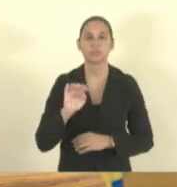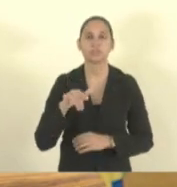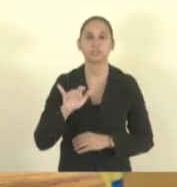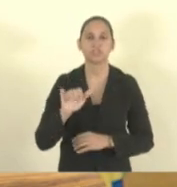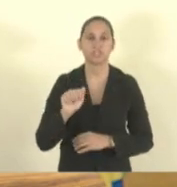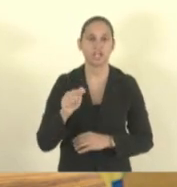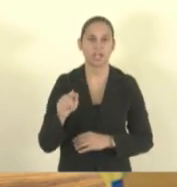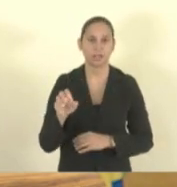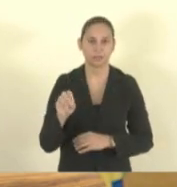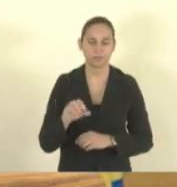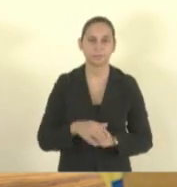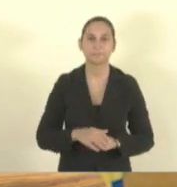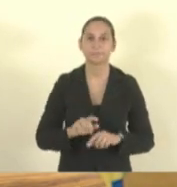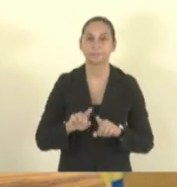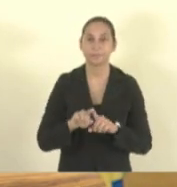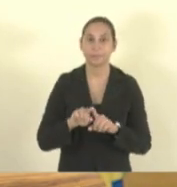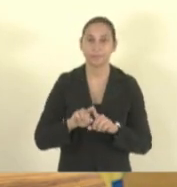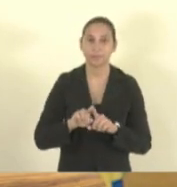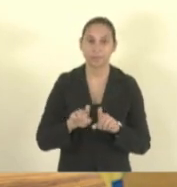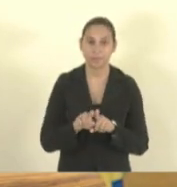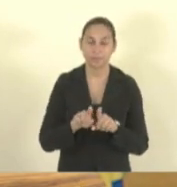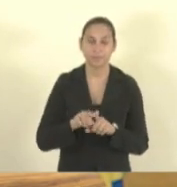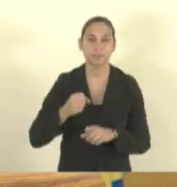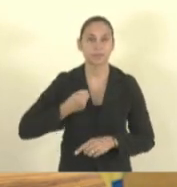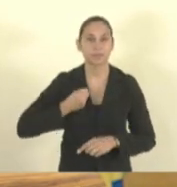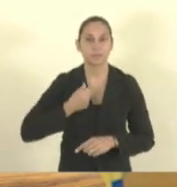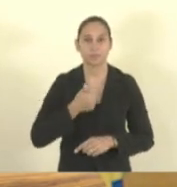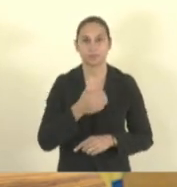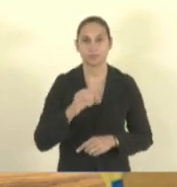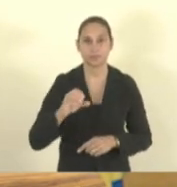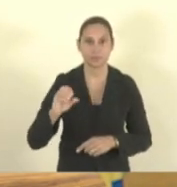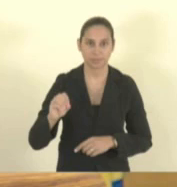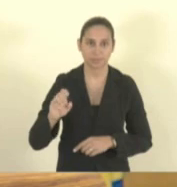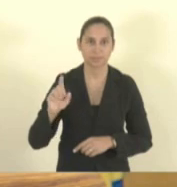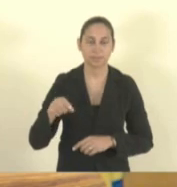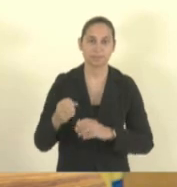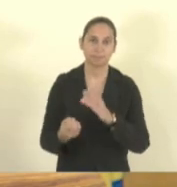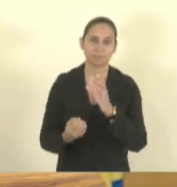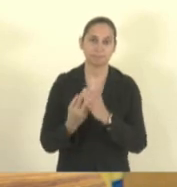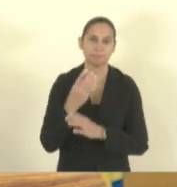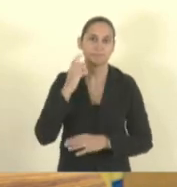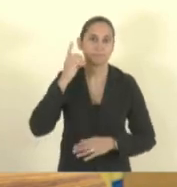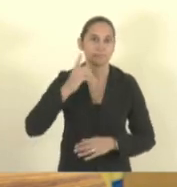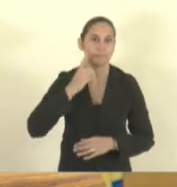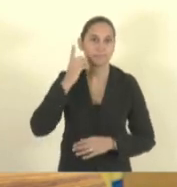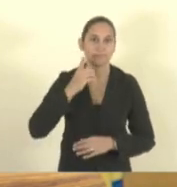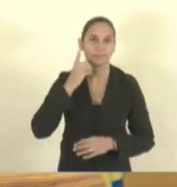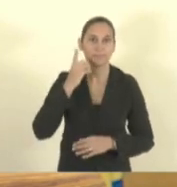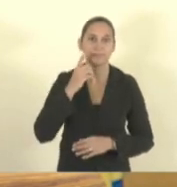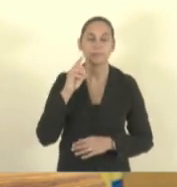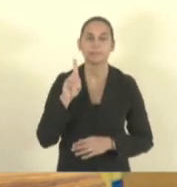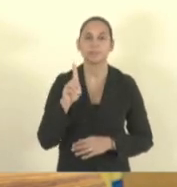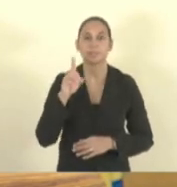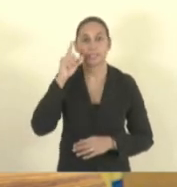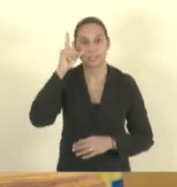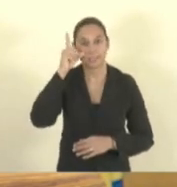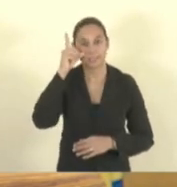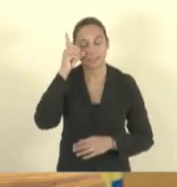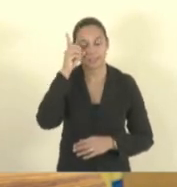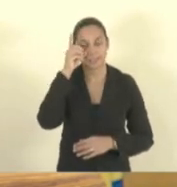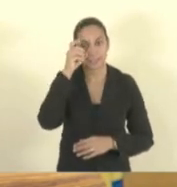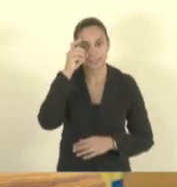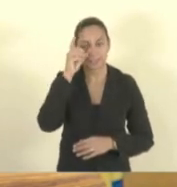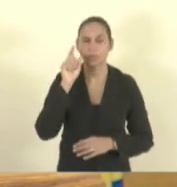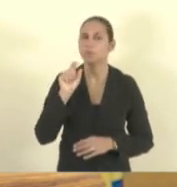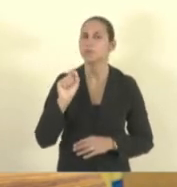de número 100, de 2023, de autoria do deputado Deninho Silva, assegura prioridade a vagas de matrícula